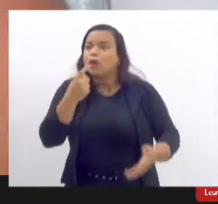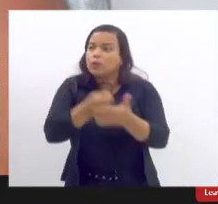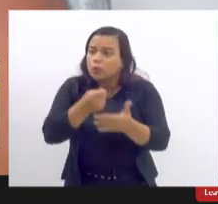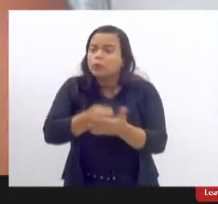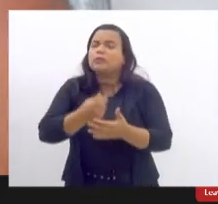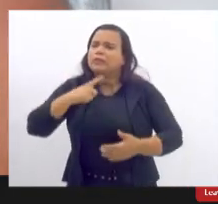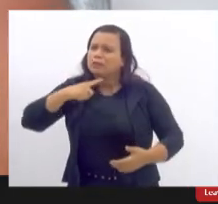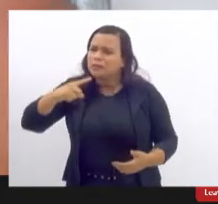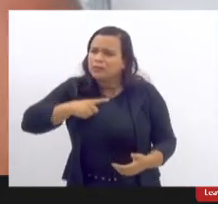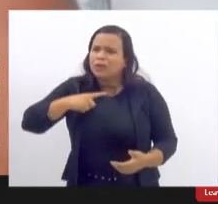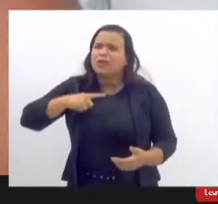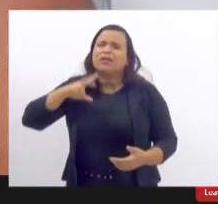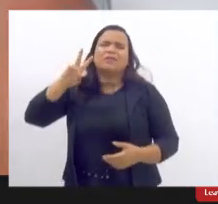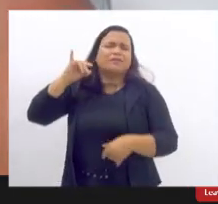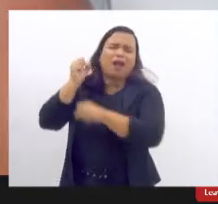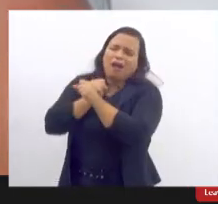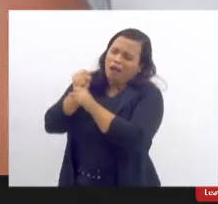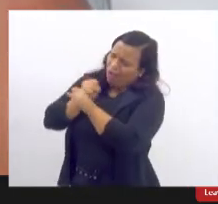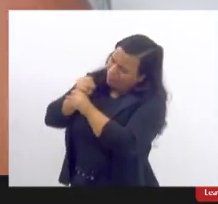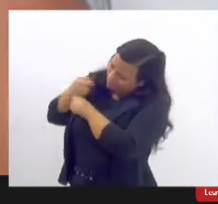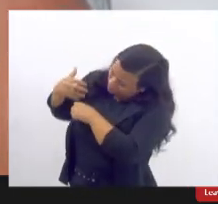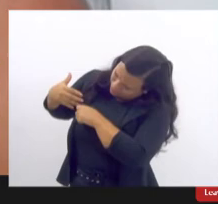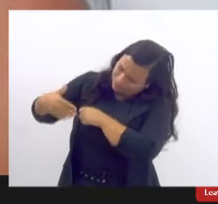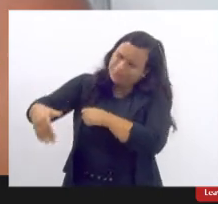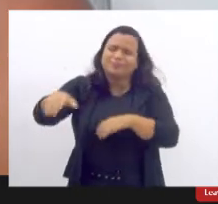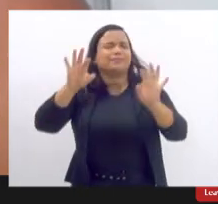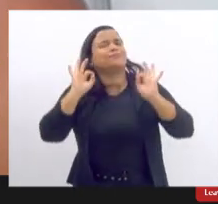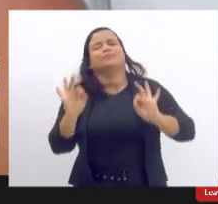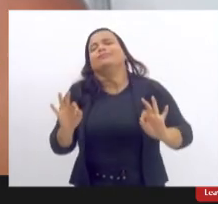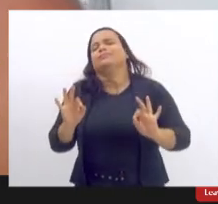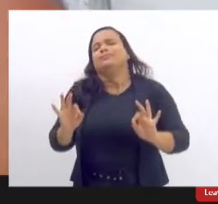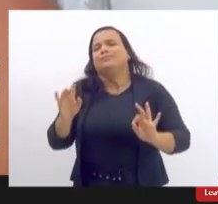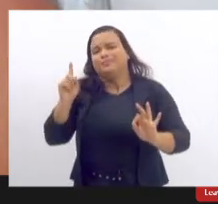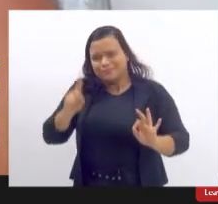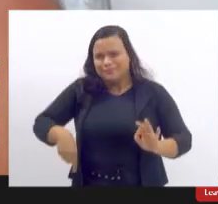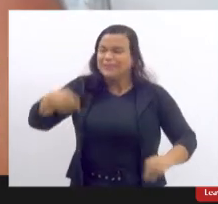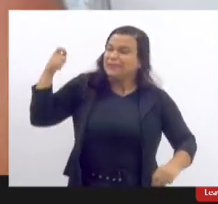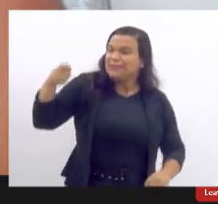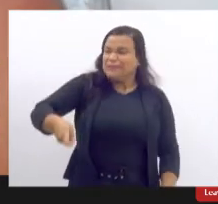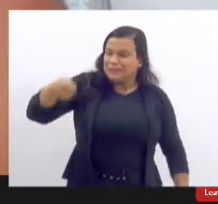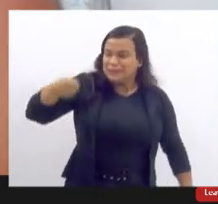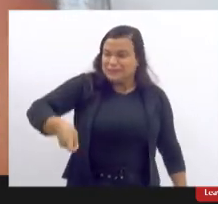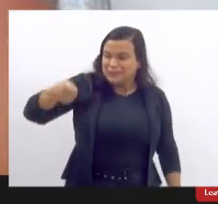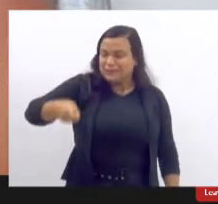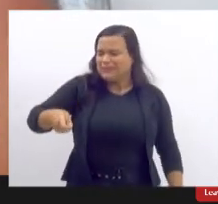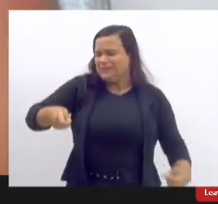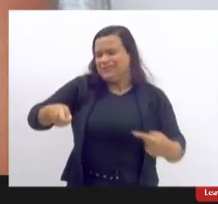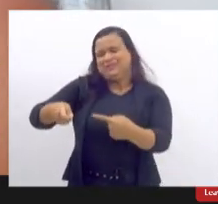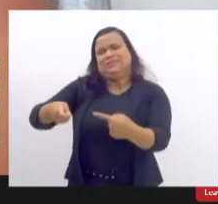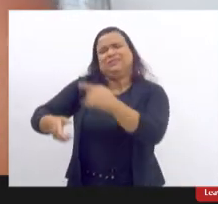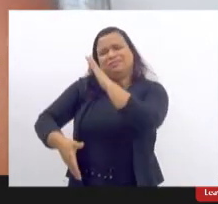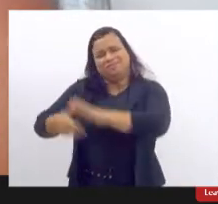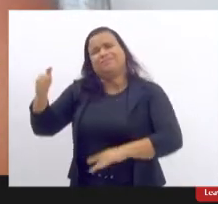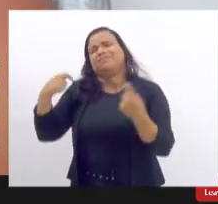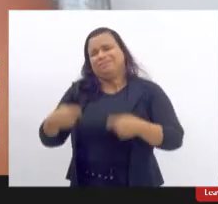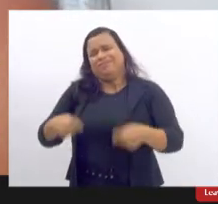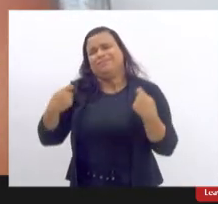ser por muitos anos é o patriarcado enquanto a gente tiver